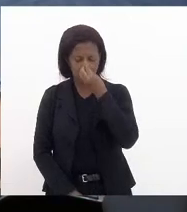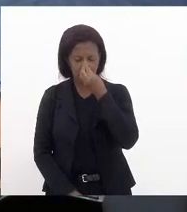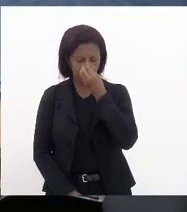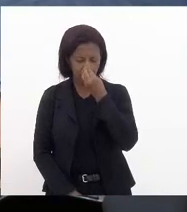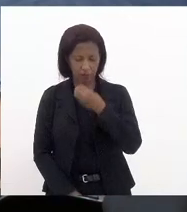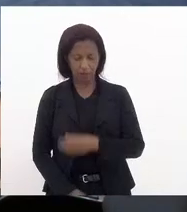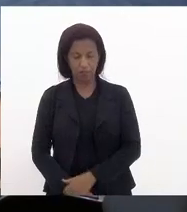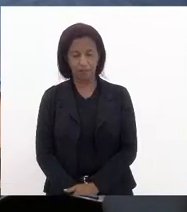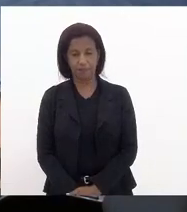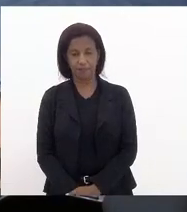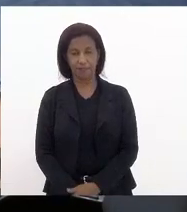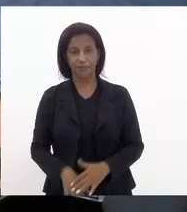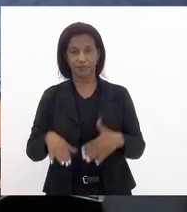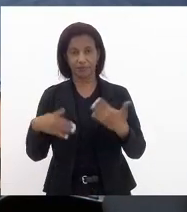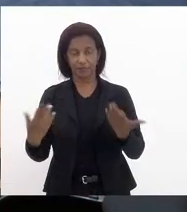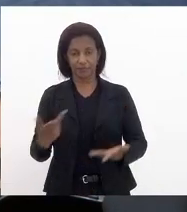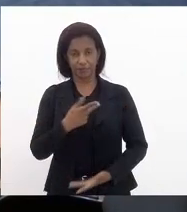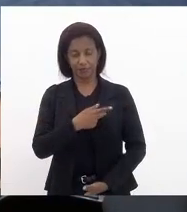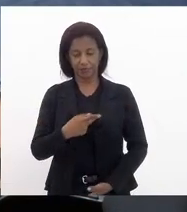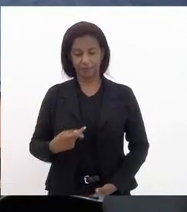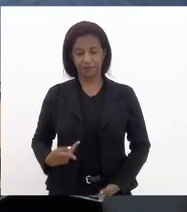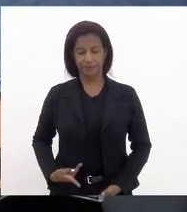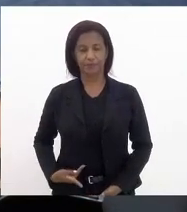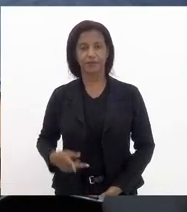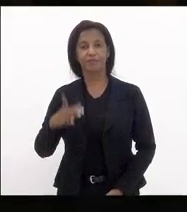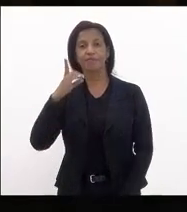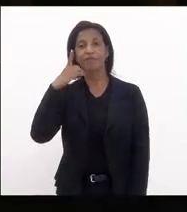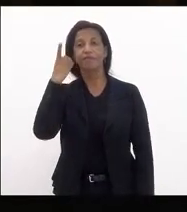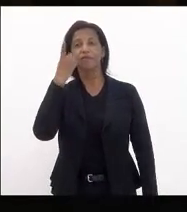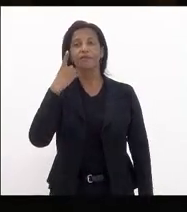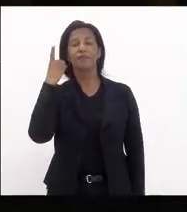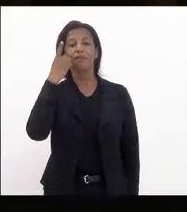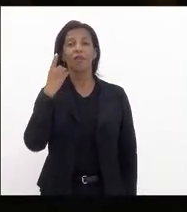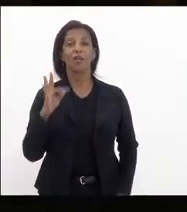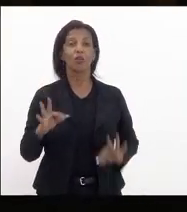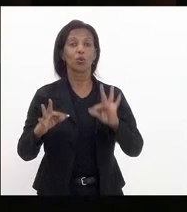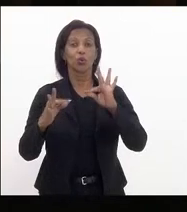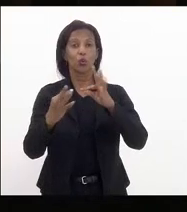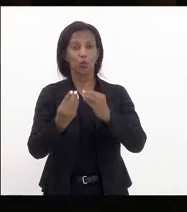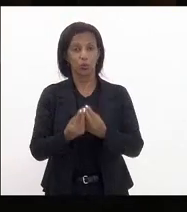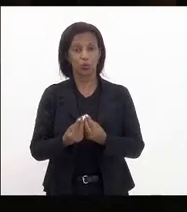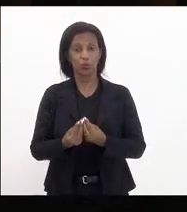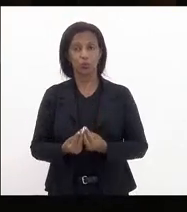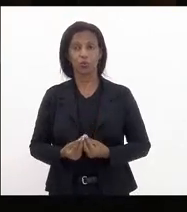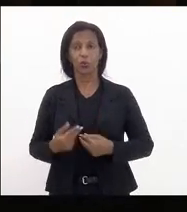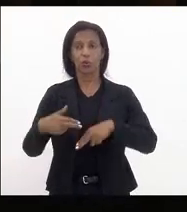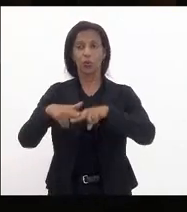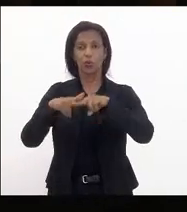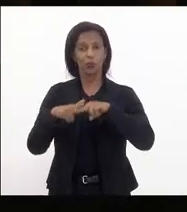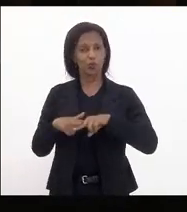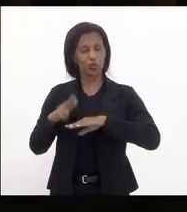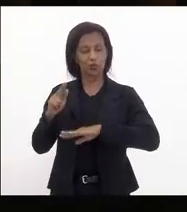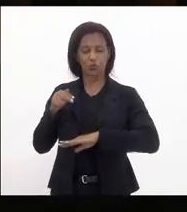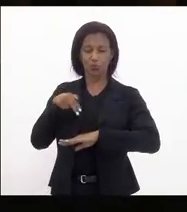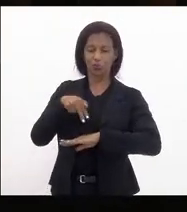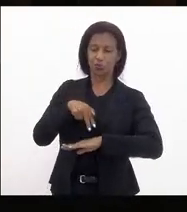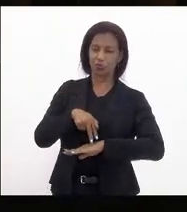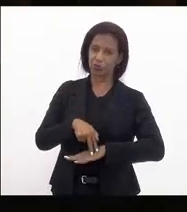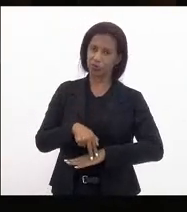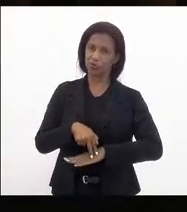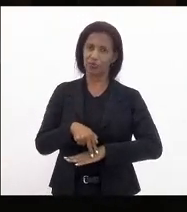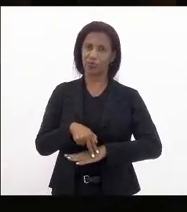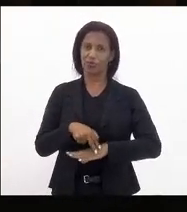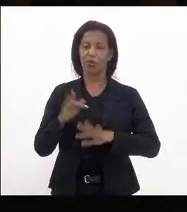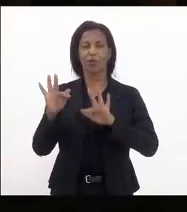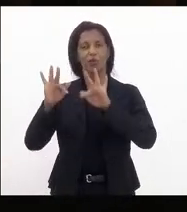Senhora Presidenta Senhoras Deputadas Senhores Deputados motivo que me traz aqui a utilizar o